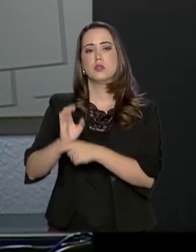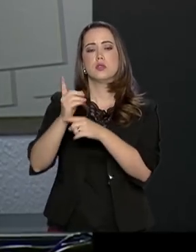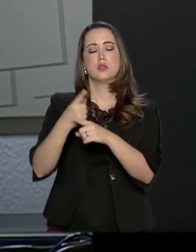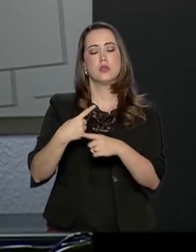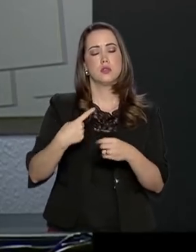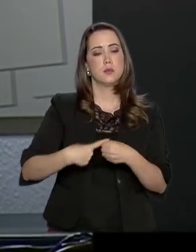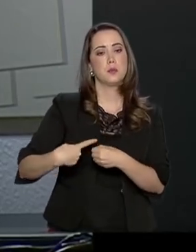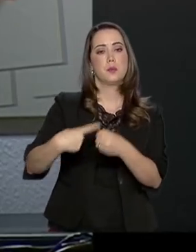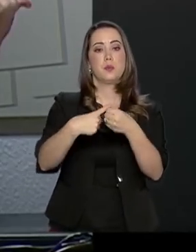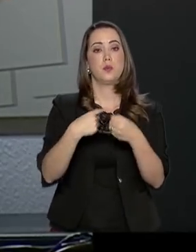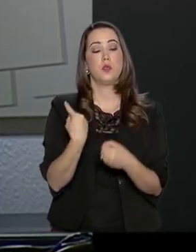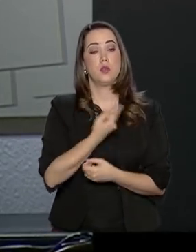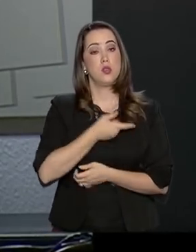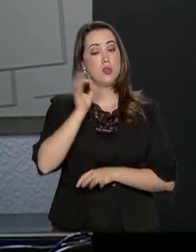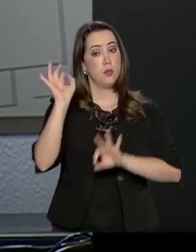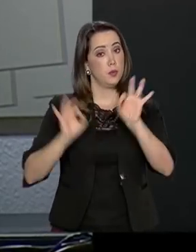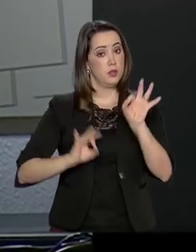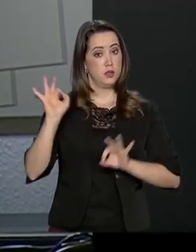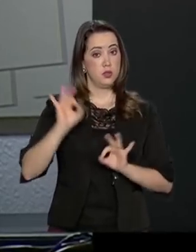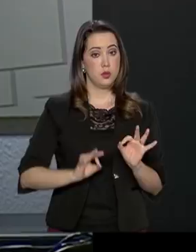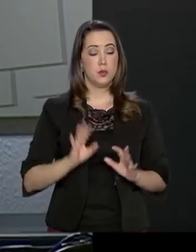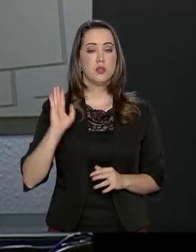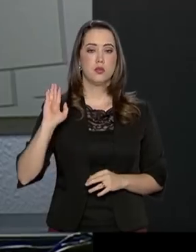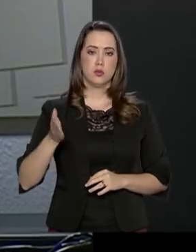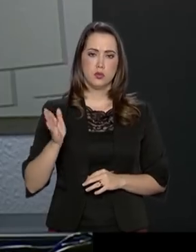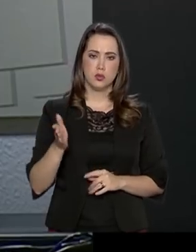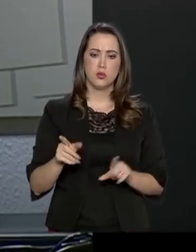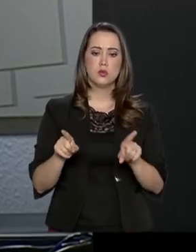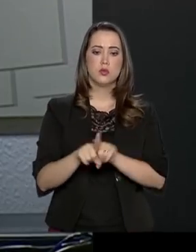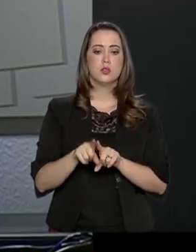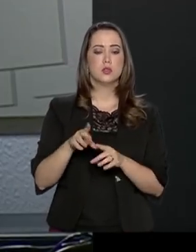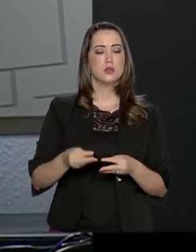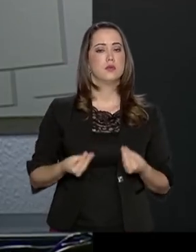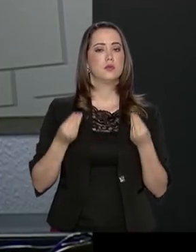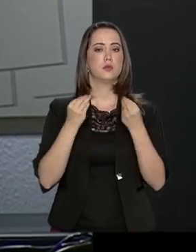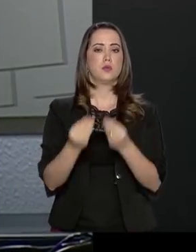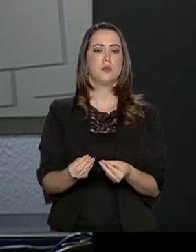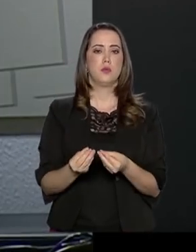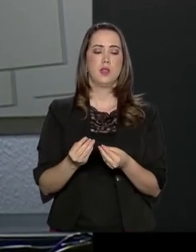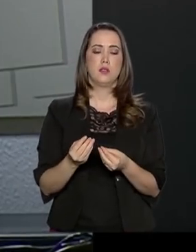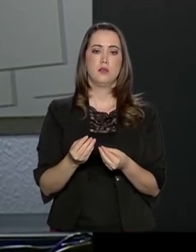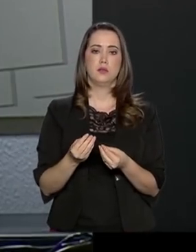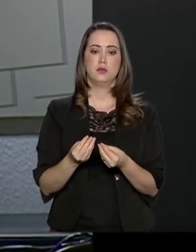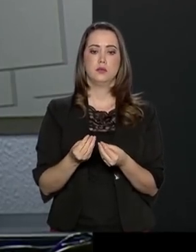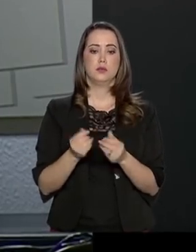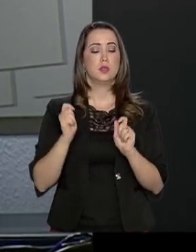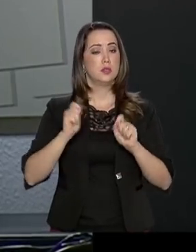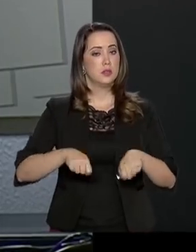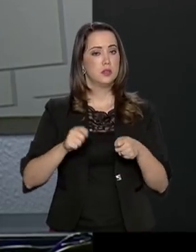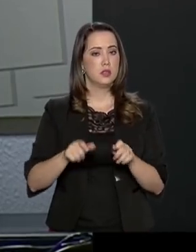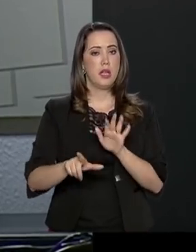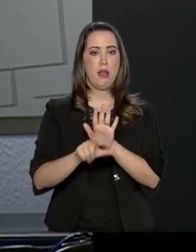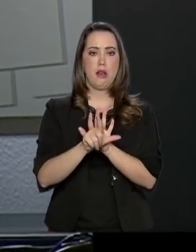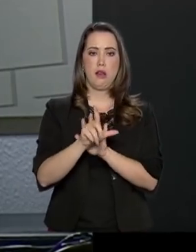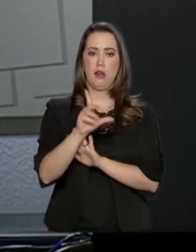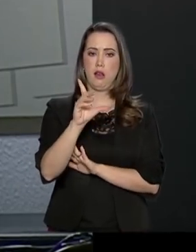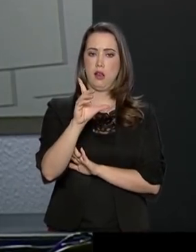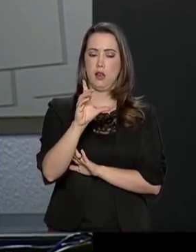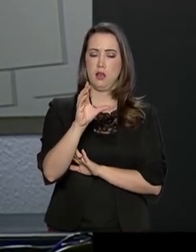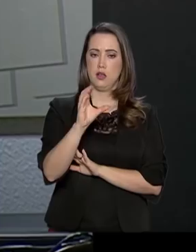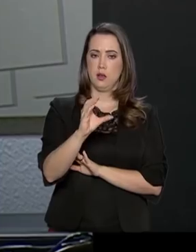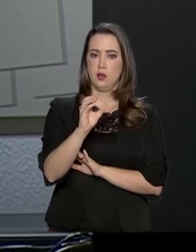Então essas provisões nós estamos fazendo, esse plano do Valderi vai garantir que tanto a Lei Candier quanto